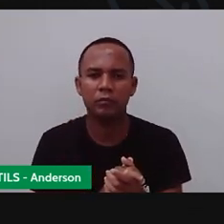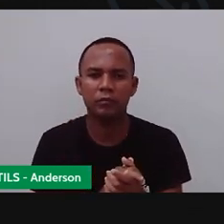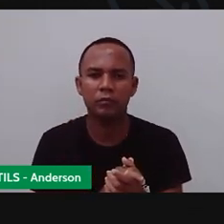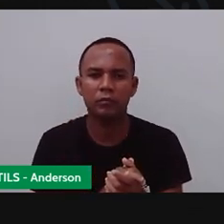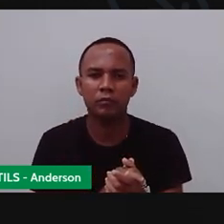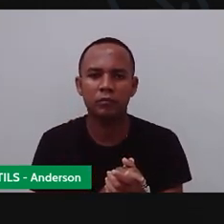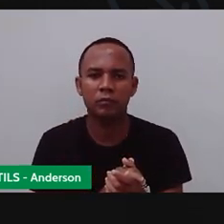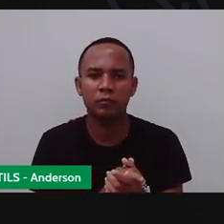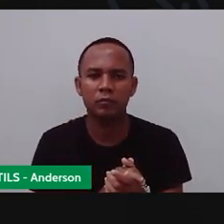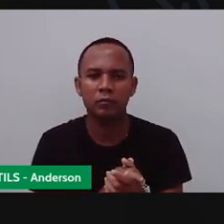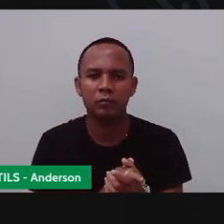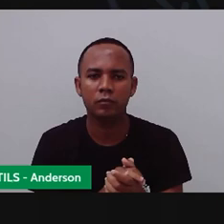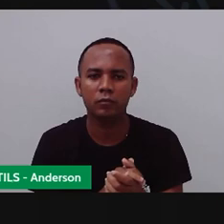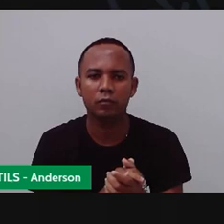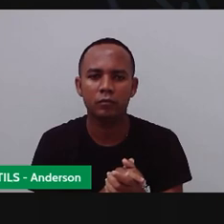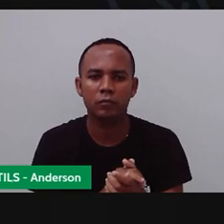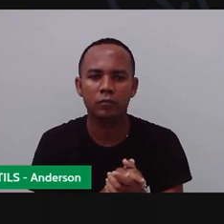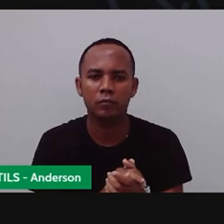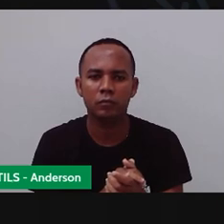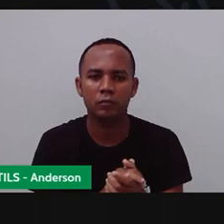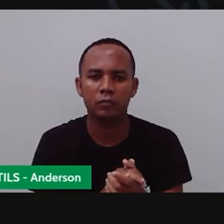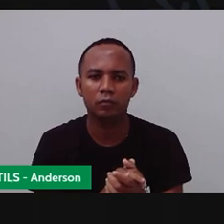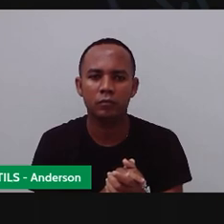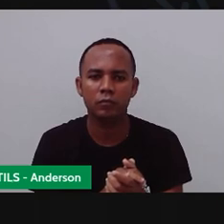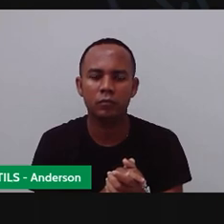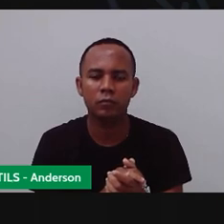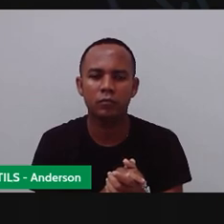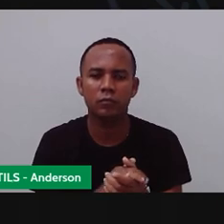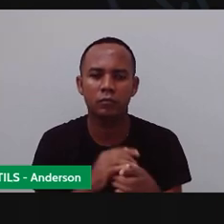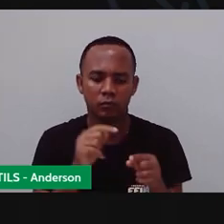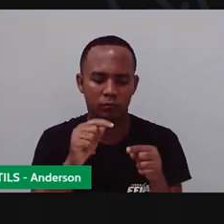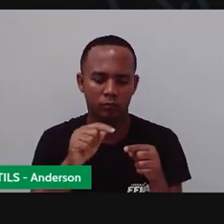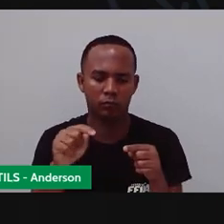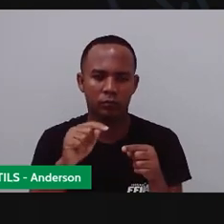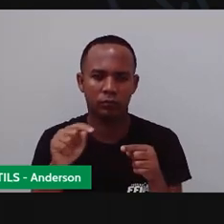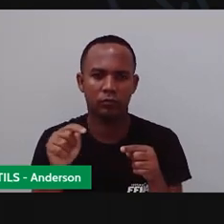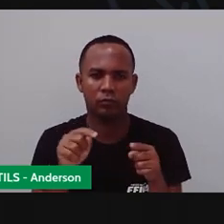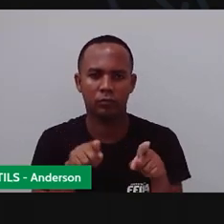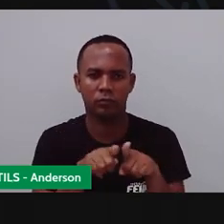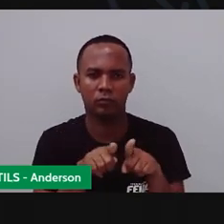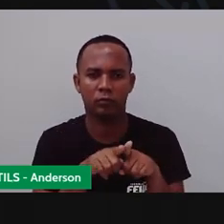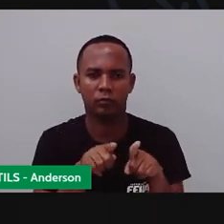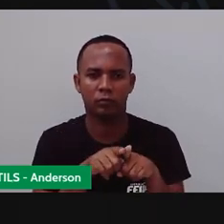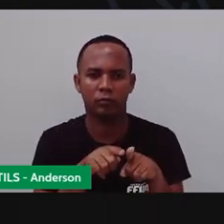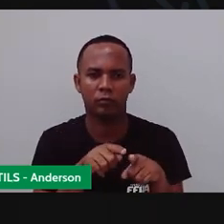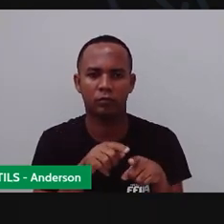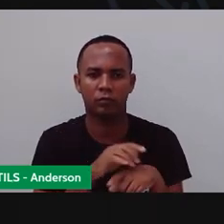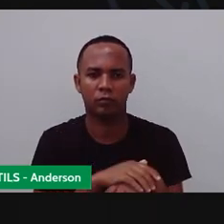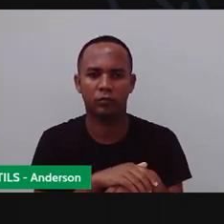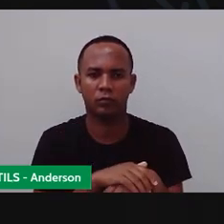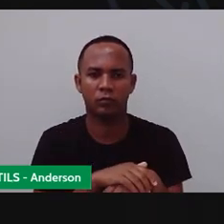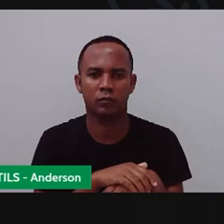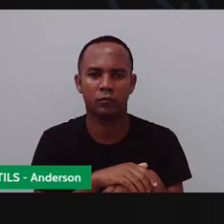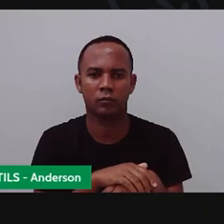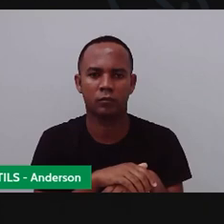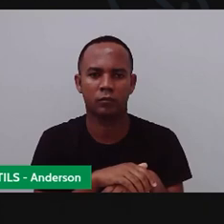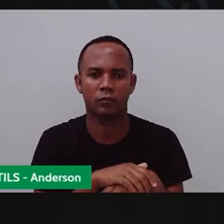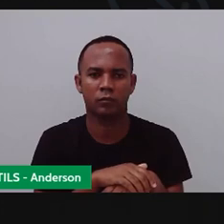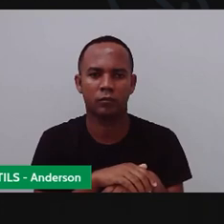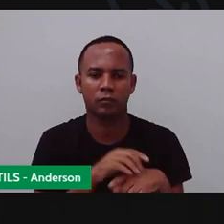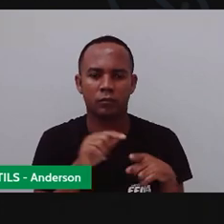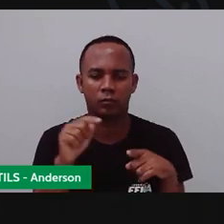Pronto. Aí, aqui. Marcou aqui, ó. Tá vendo? Marcou um tracinho aqui.